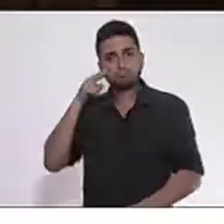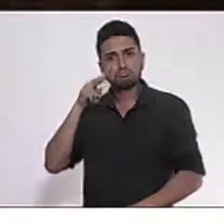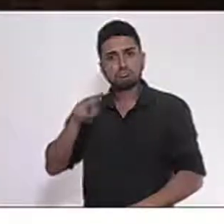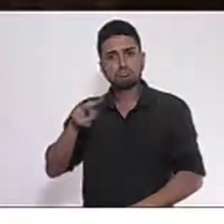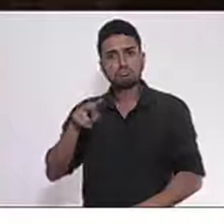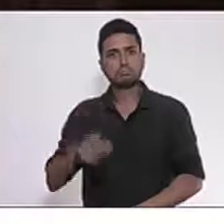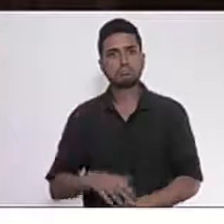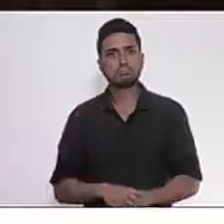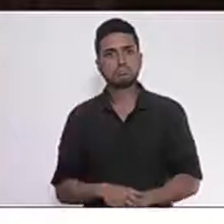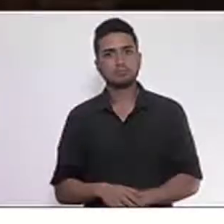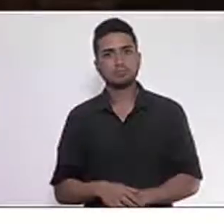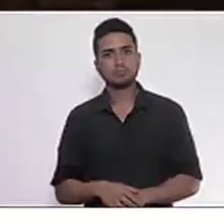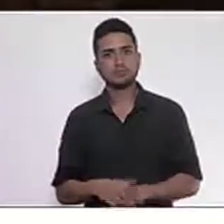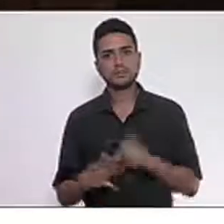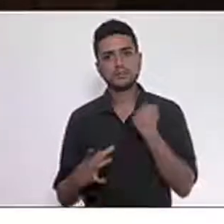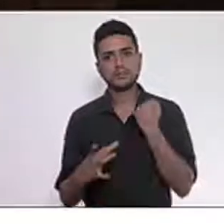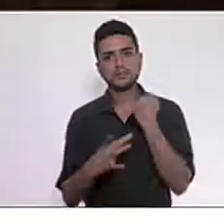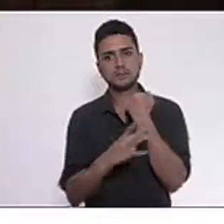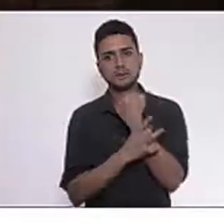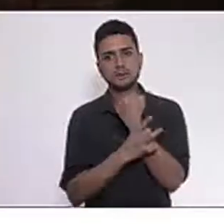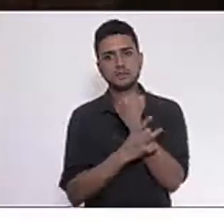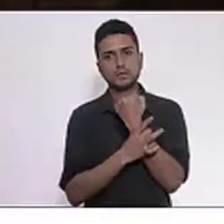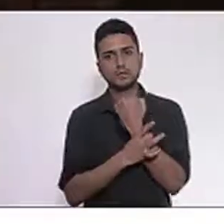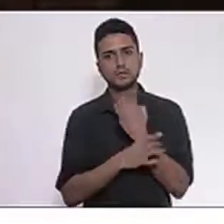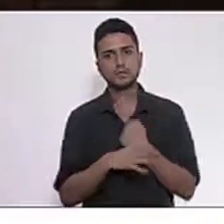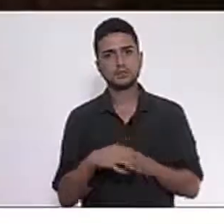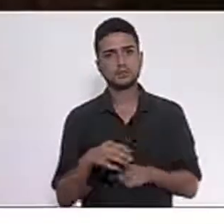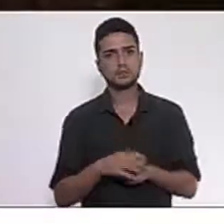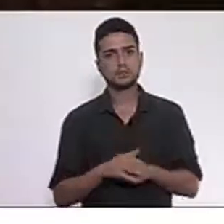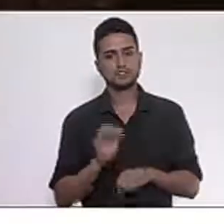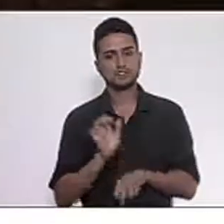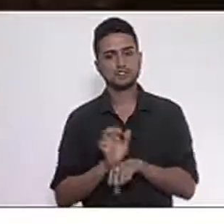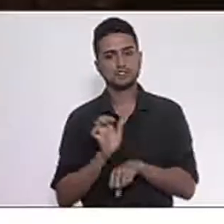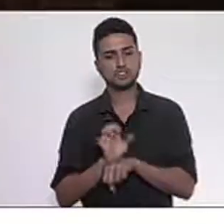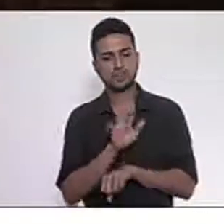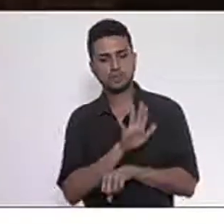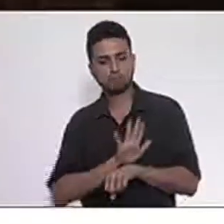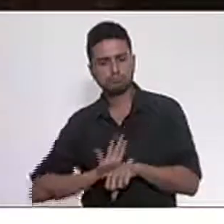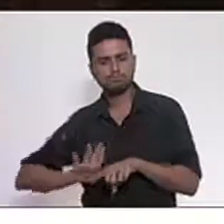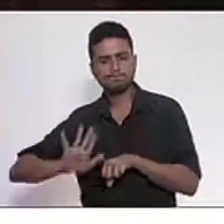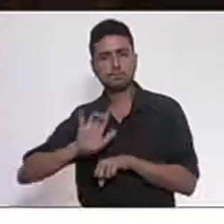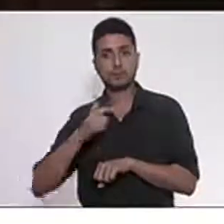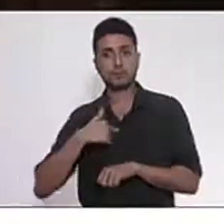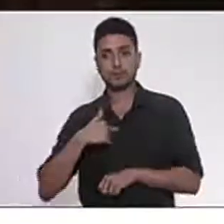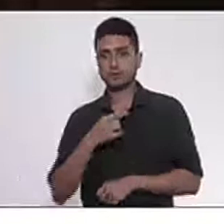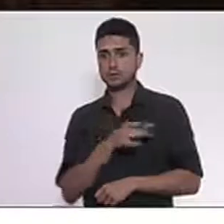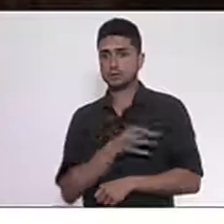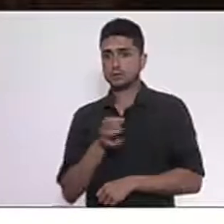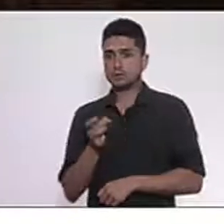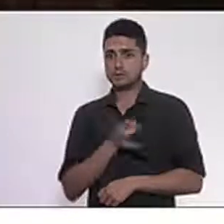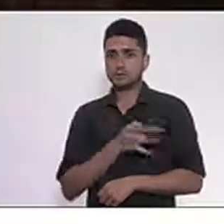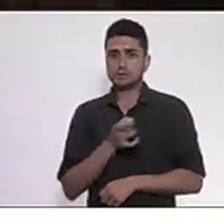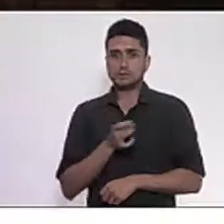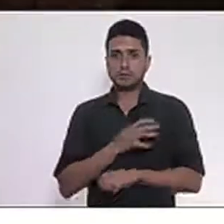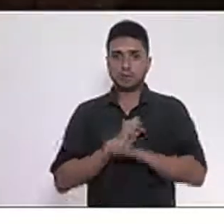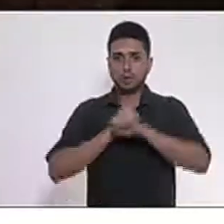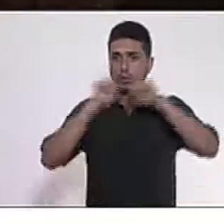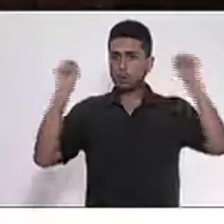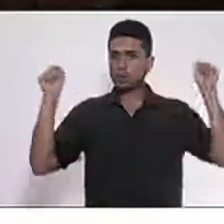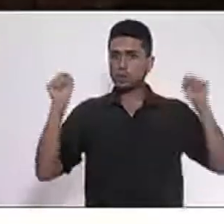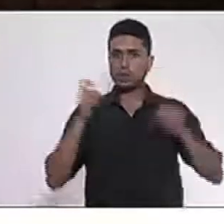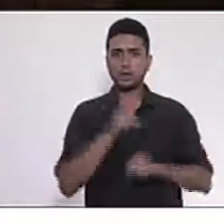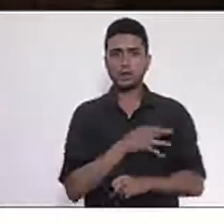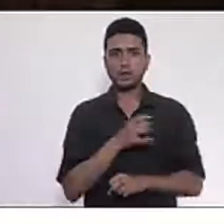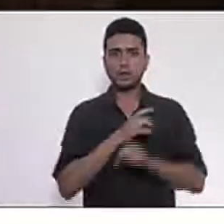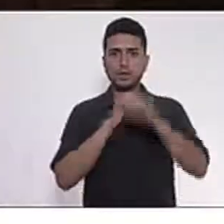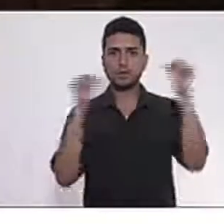presente no Estado inteiro, eu fico com medo de acordar. Fico com medo